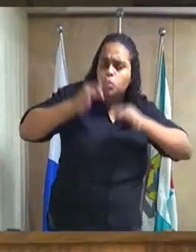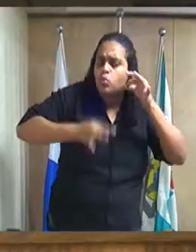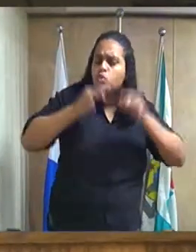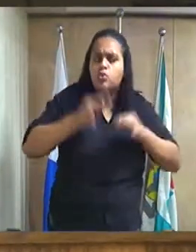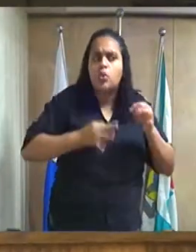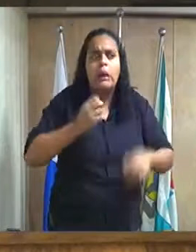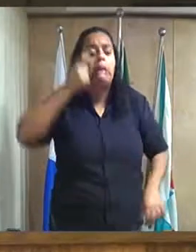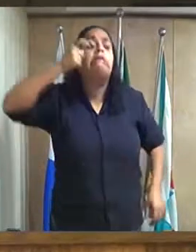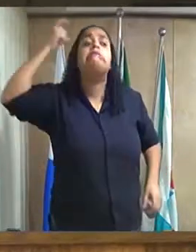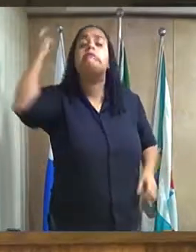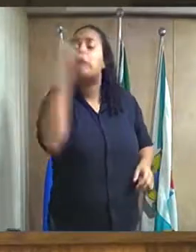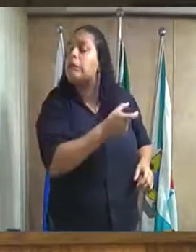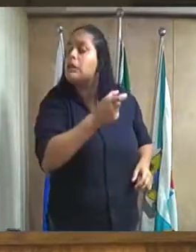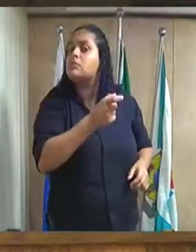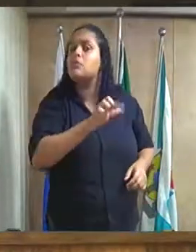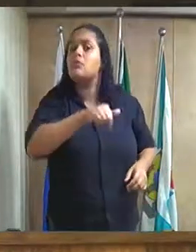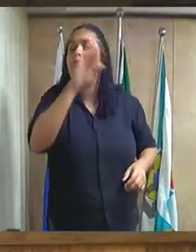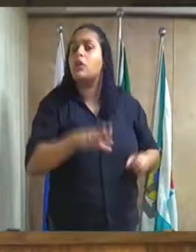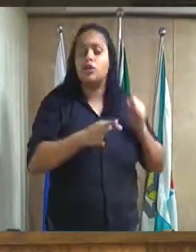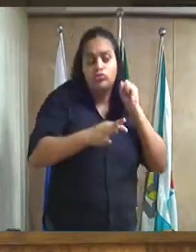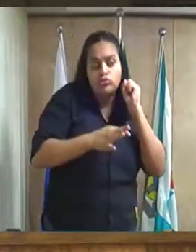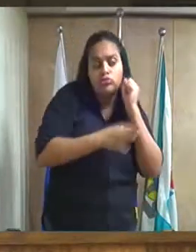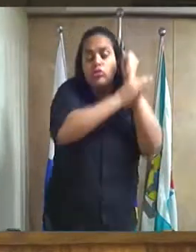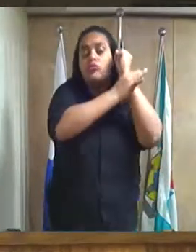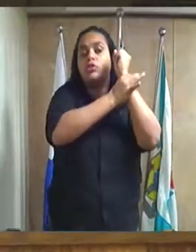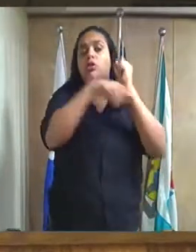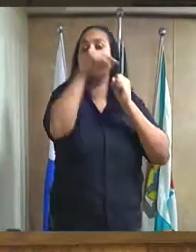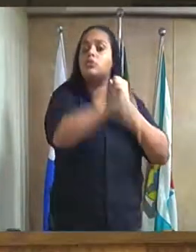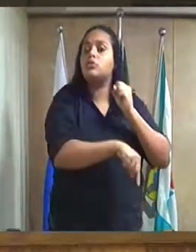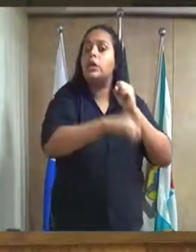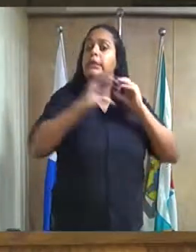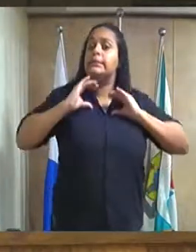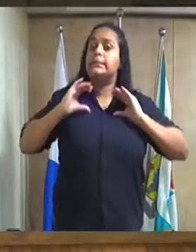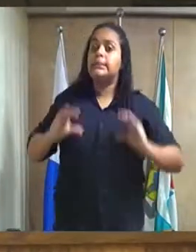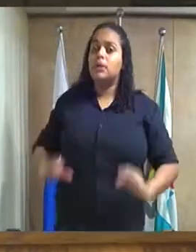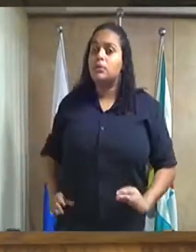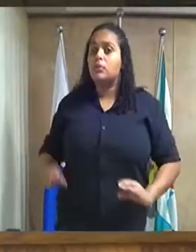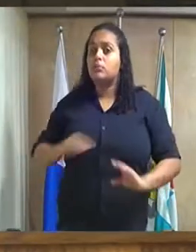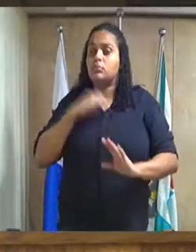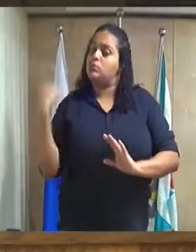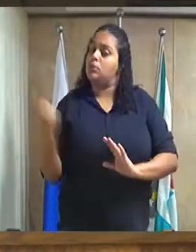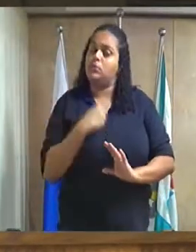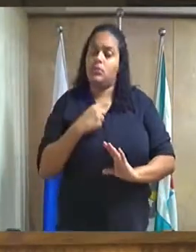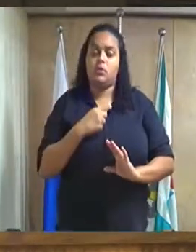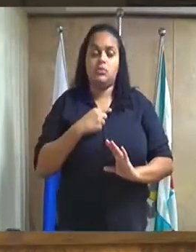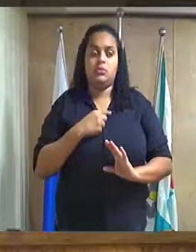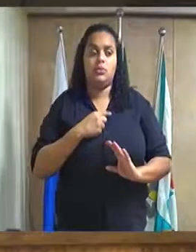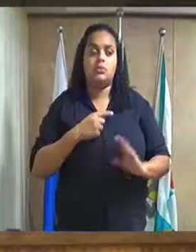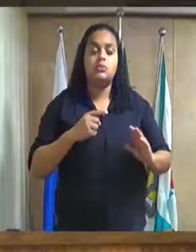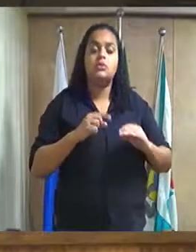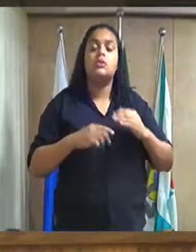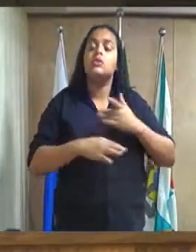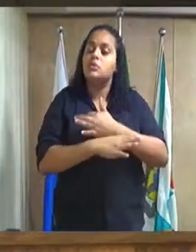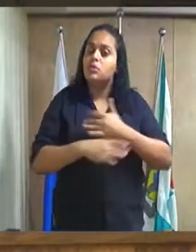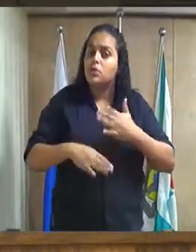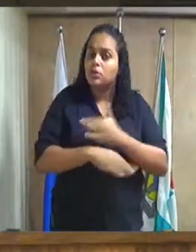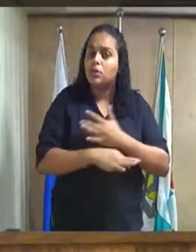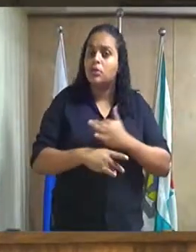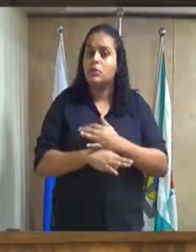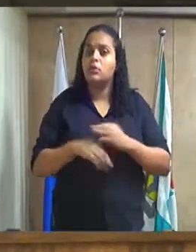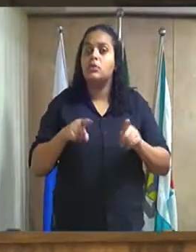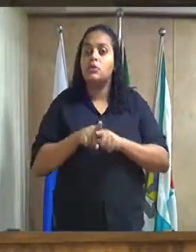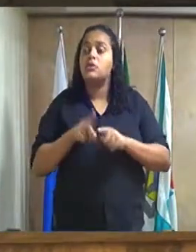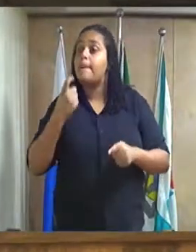interesses da segurança dos habitantes da nossa cidade assim como da região do nosso